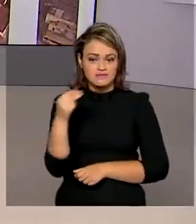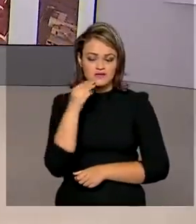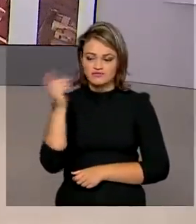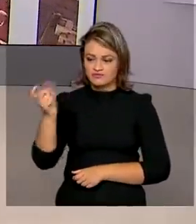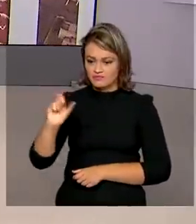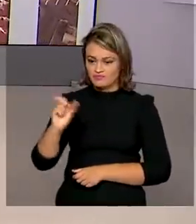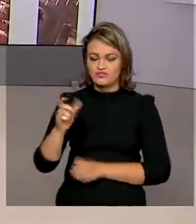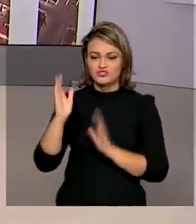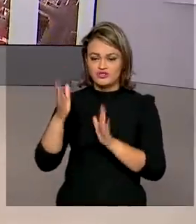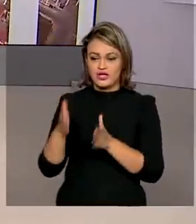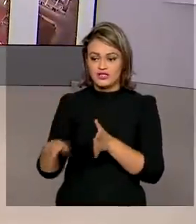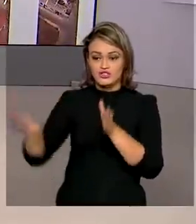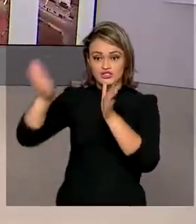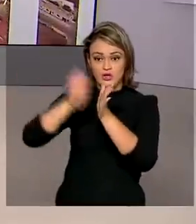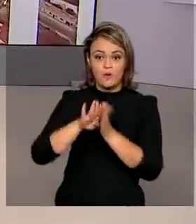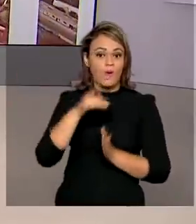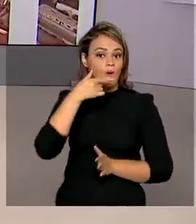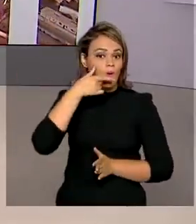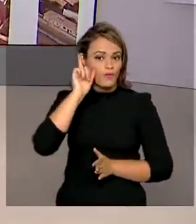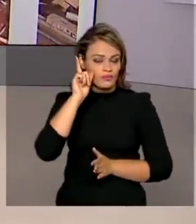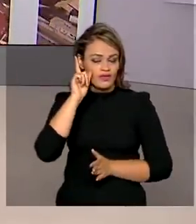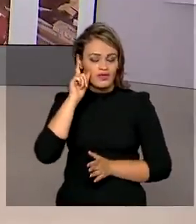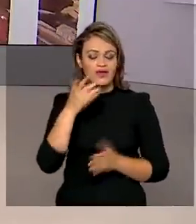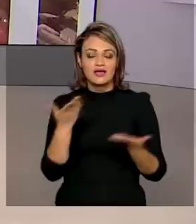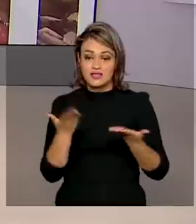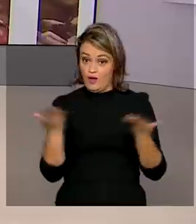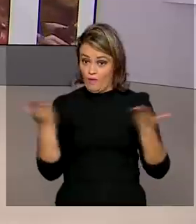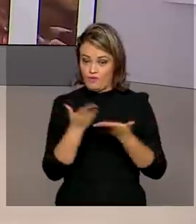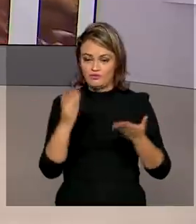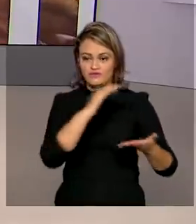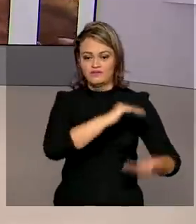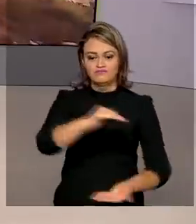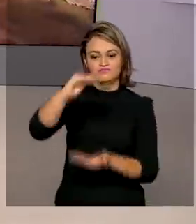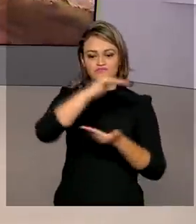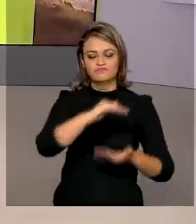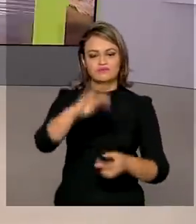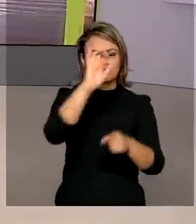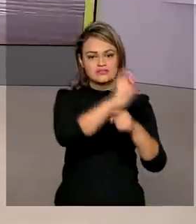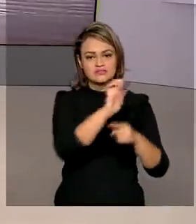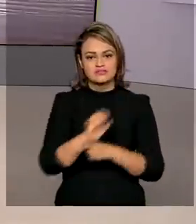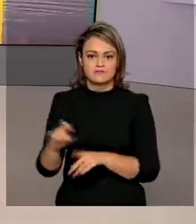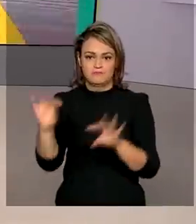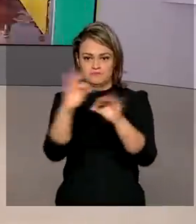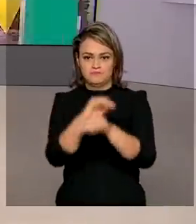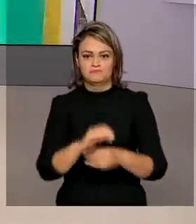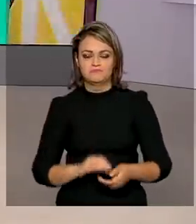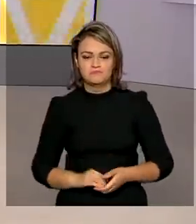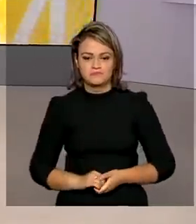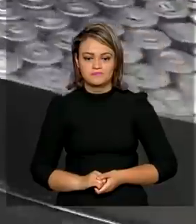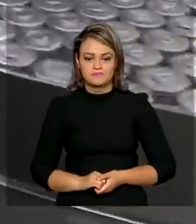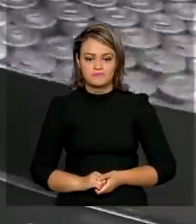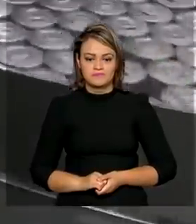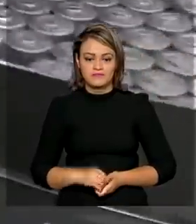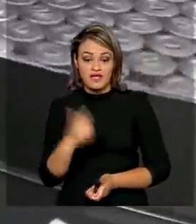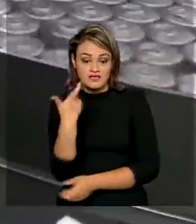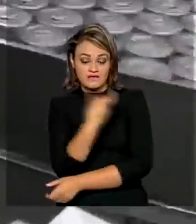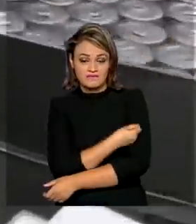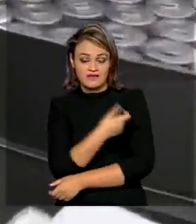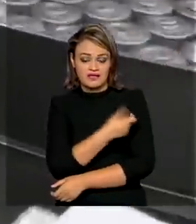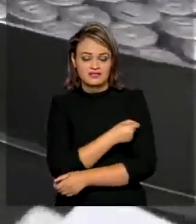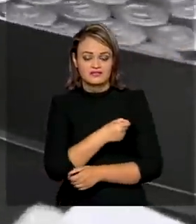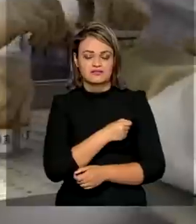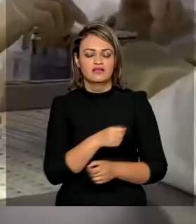doses que desembarcaram no país ontem e hoje seguem para os estados. As vacinas da